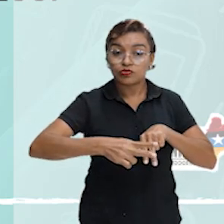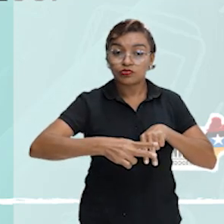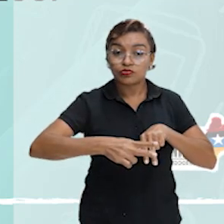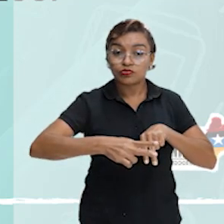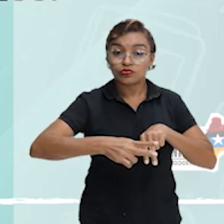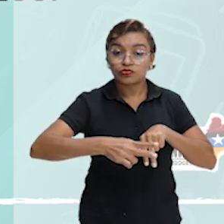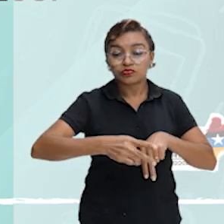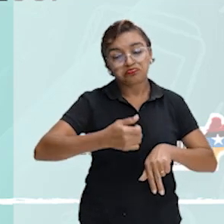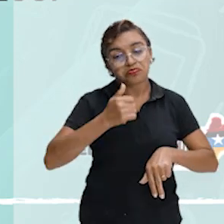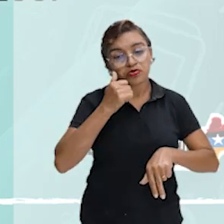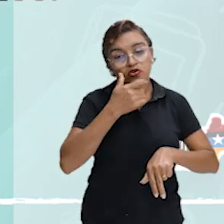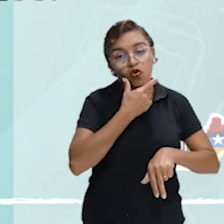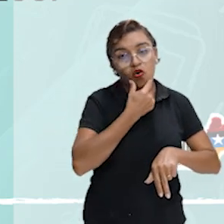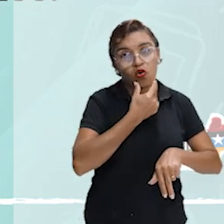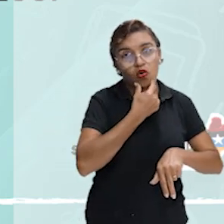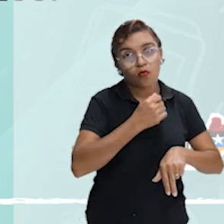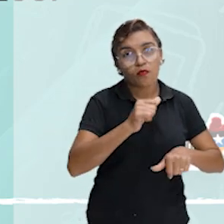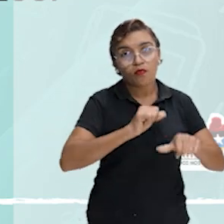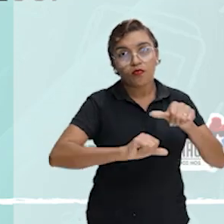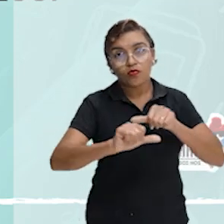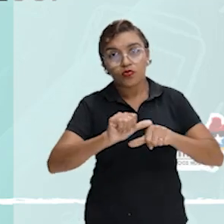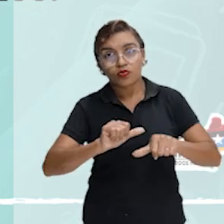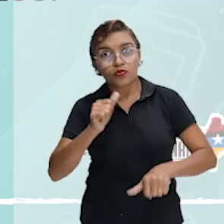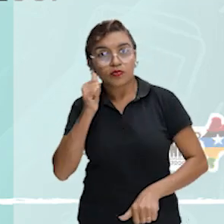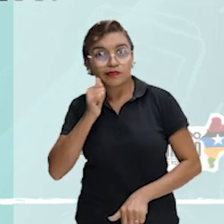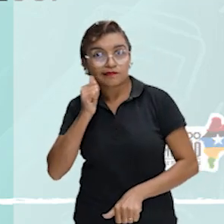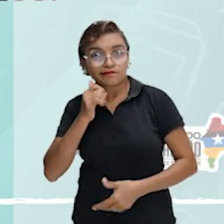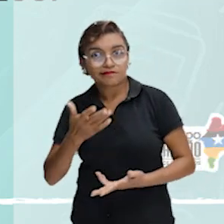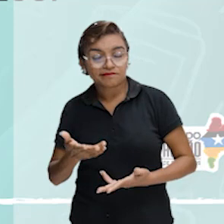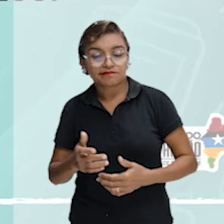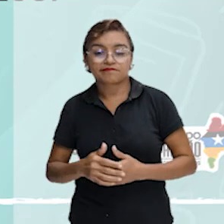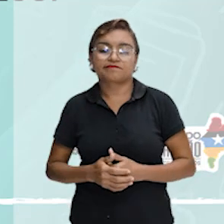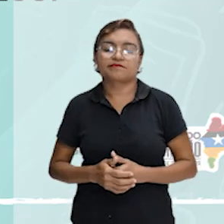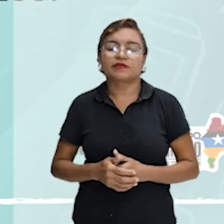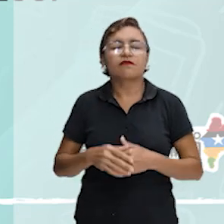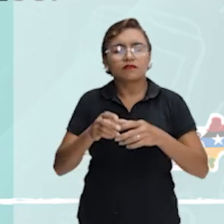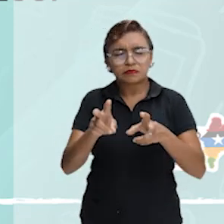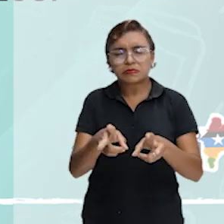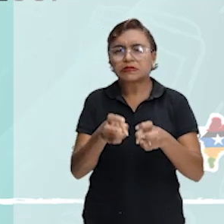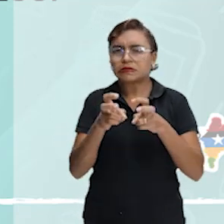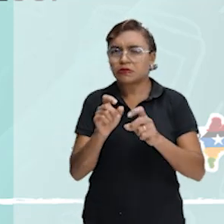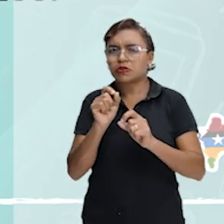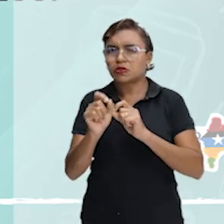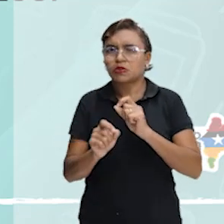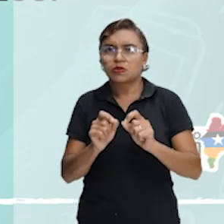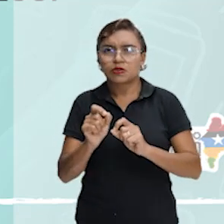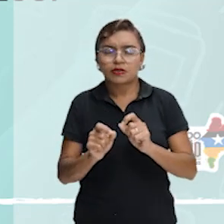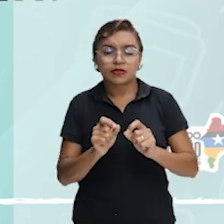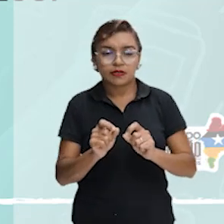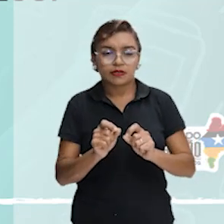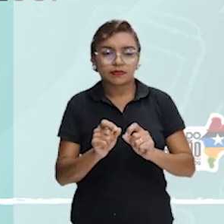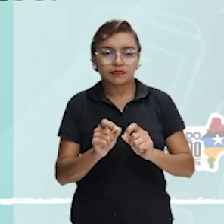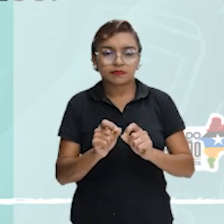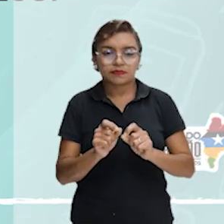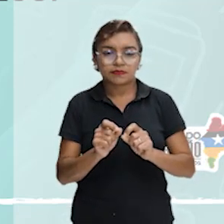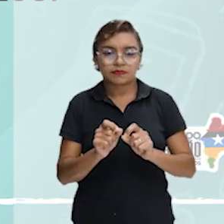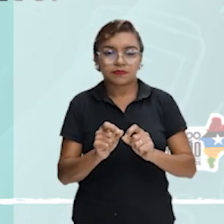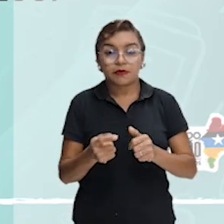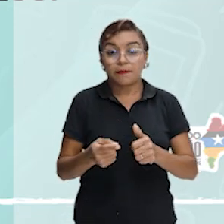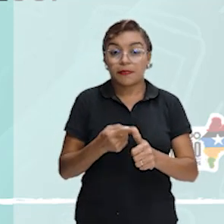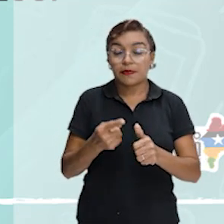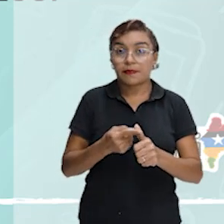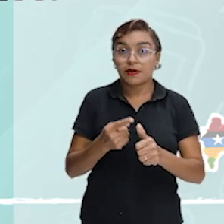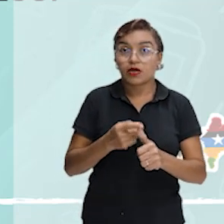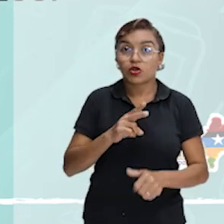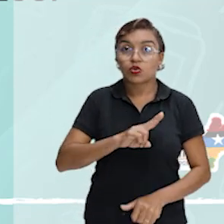criação do zoo. Vocês perceberam aqui que eu estou falando de James, que James era o primeiro nome da tartaruga de estimação